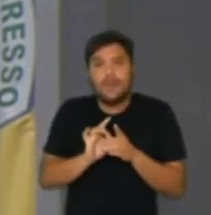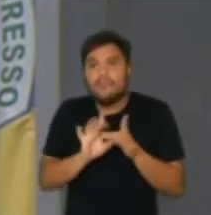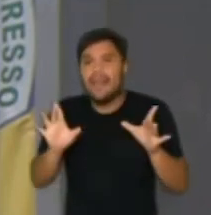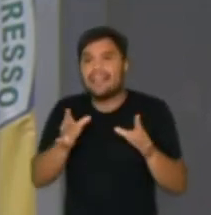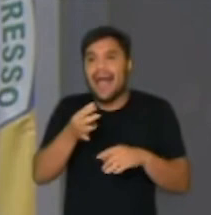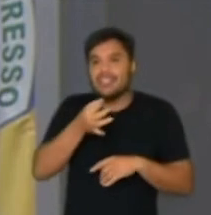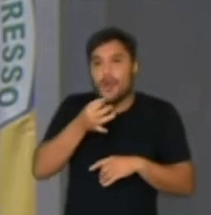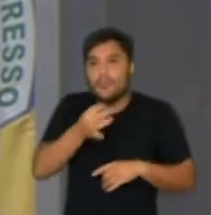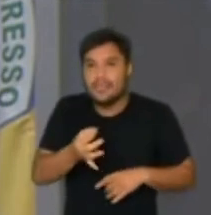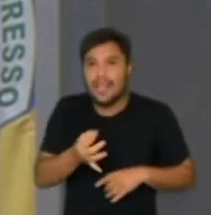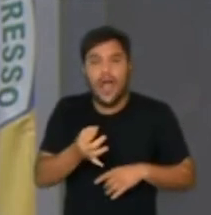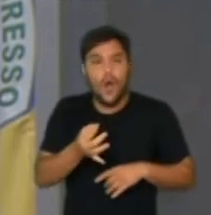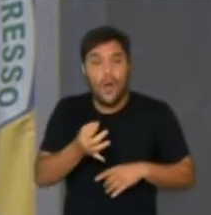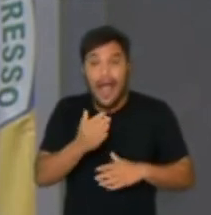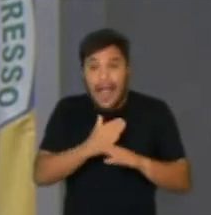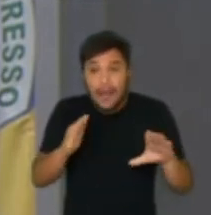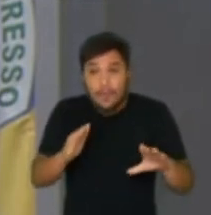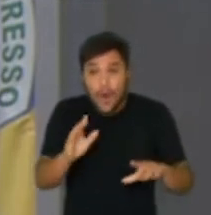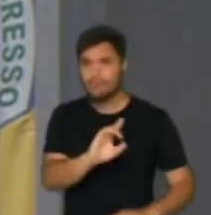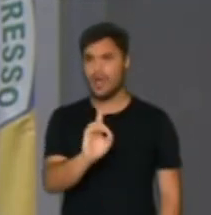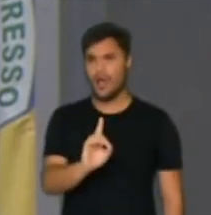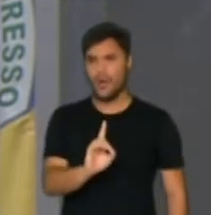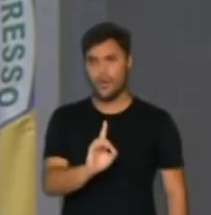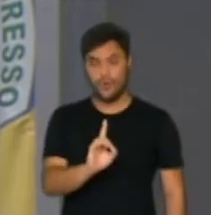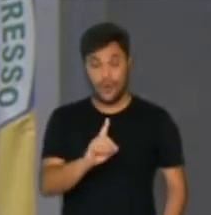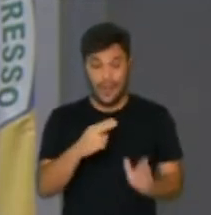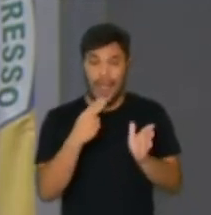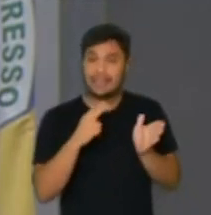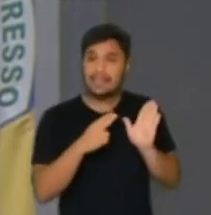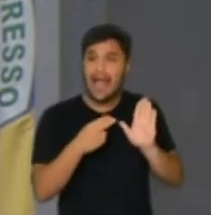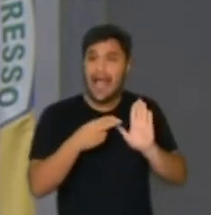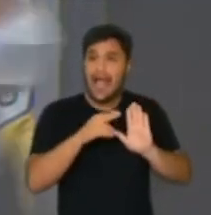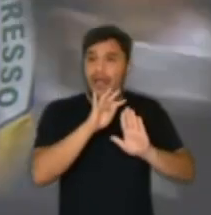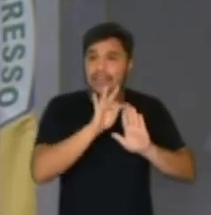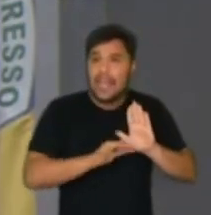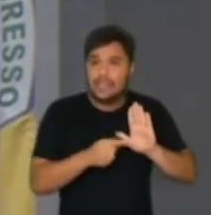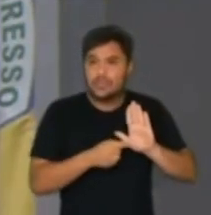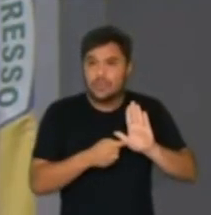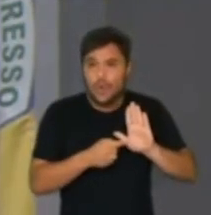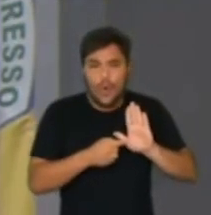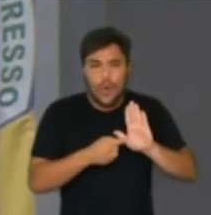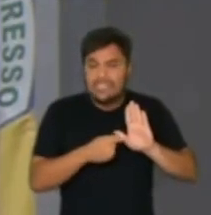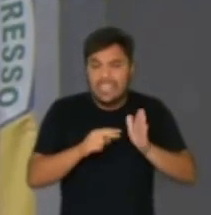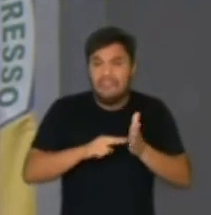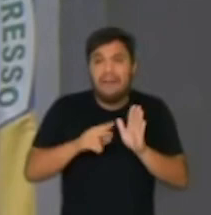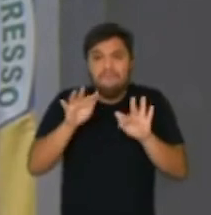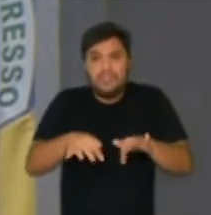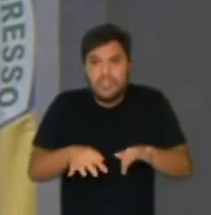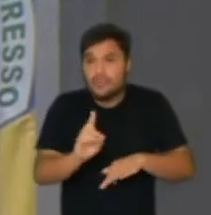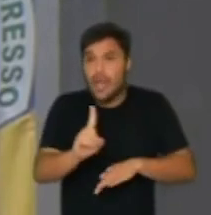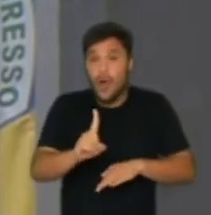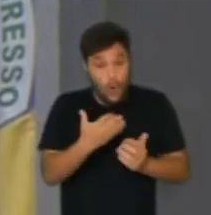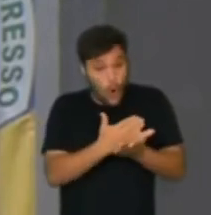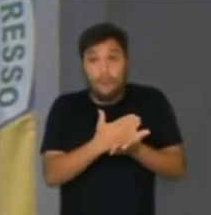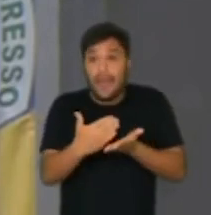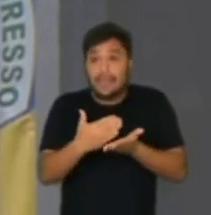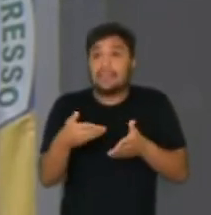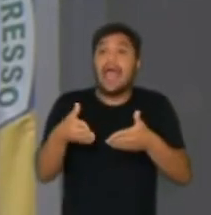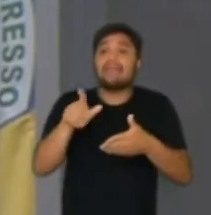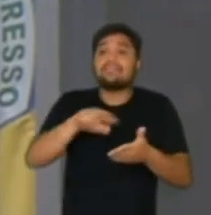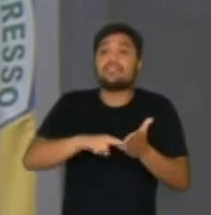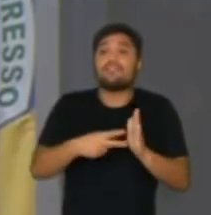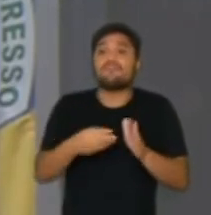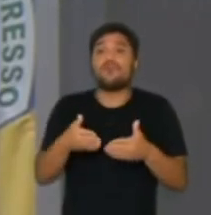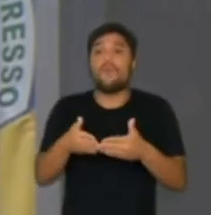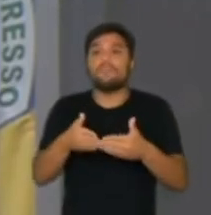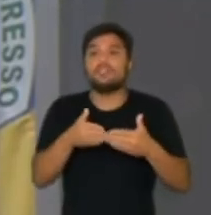fala, de opinião, não acabou. Essa nota não encerra nada, ela começa. Ela começa um pedido, um